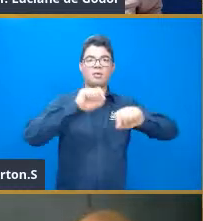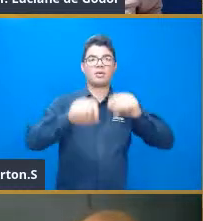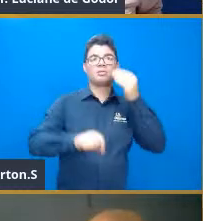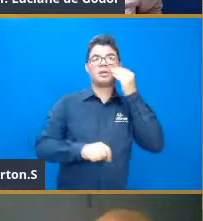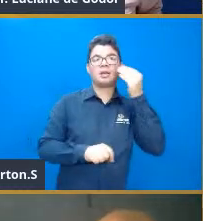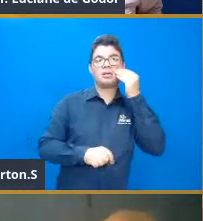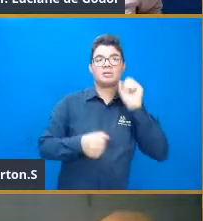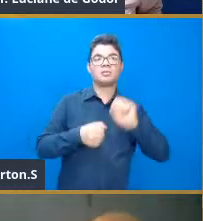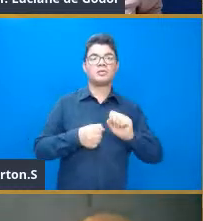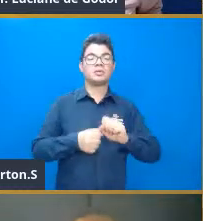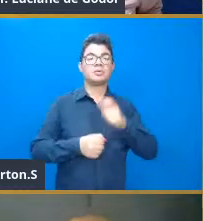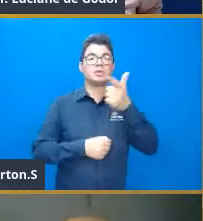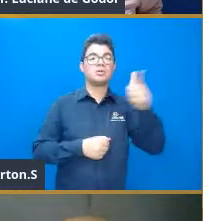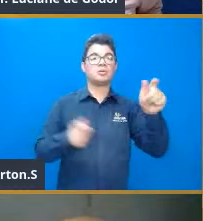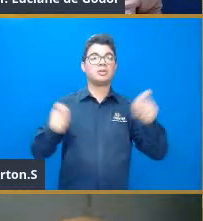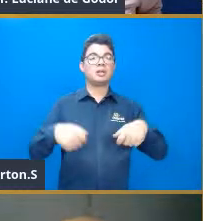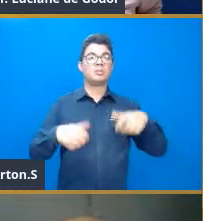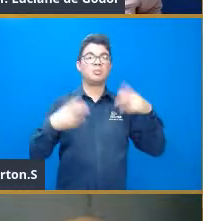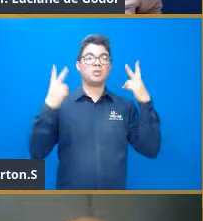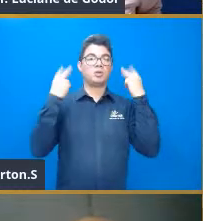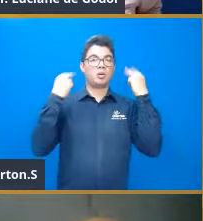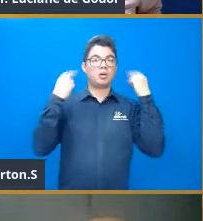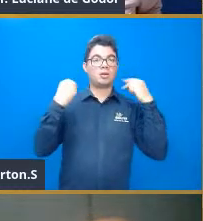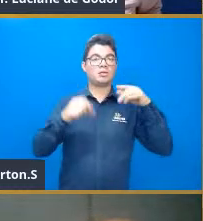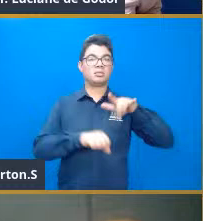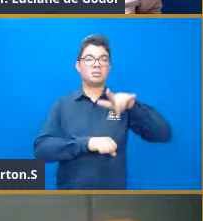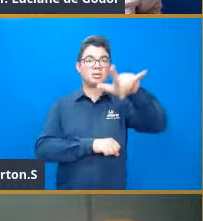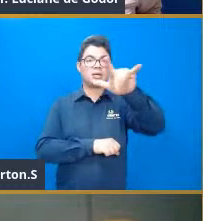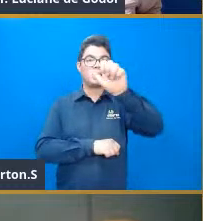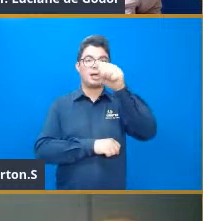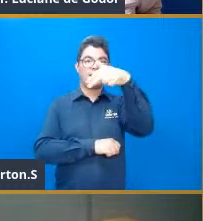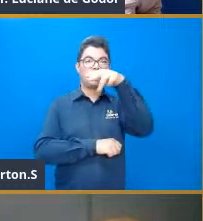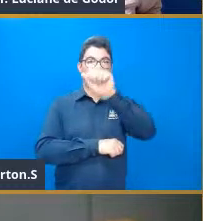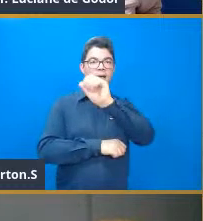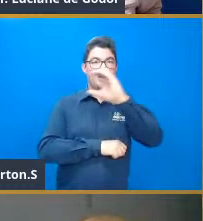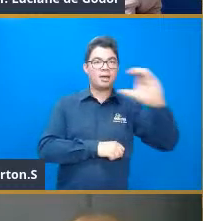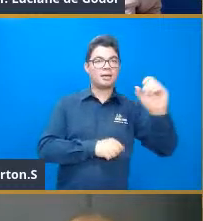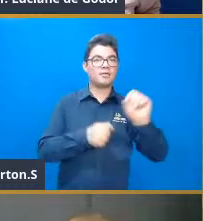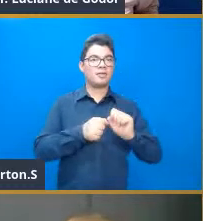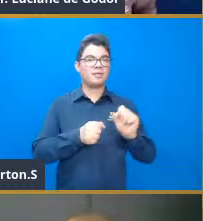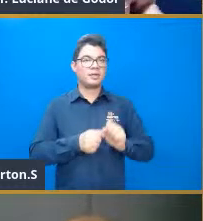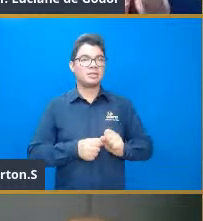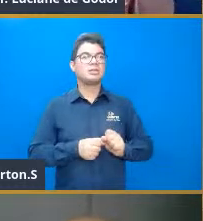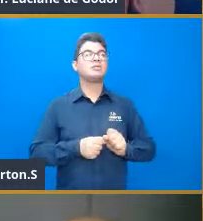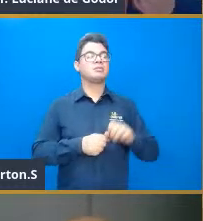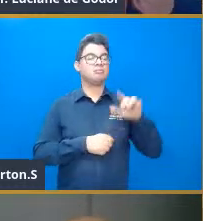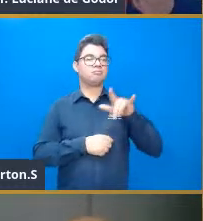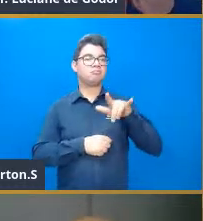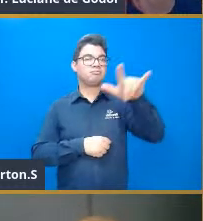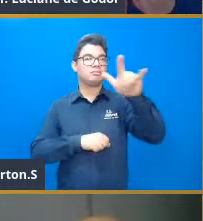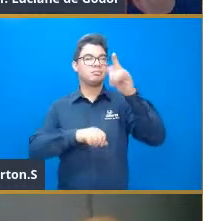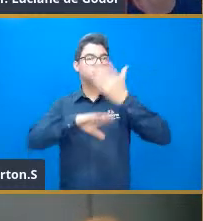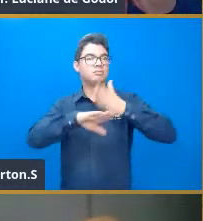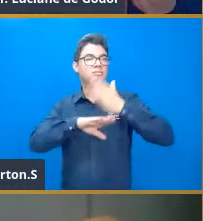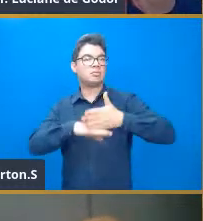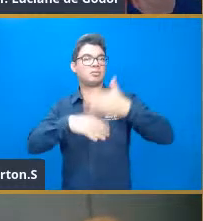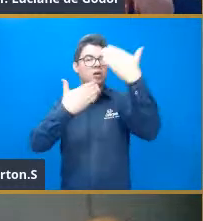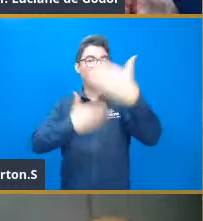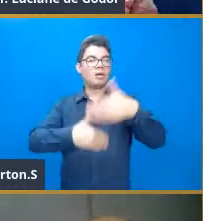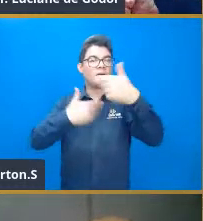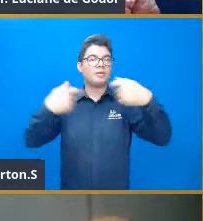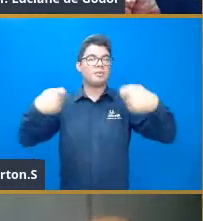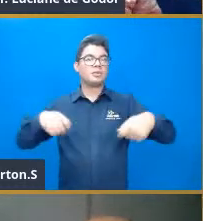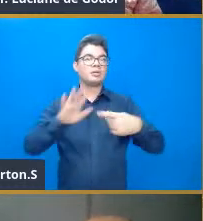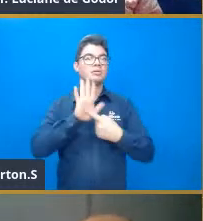ser piloto, tem que fazer ali a avaliação da avaliação, a ANAC, que é a Agência Nacional de Aviação Civil, e aí tem que estudar ali, teoria,